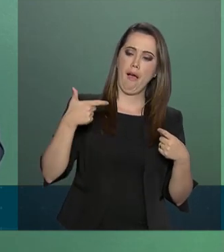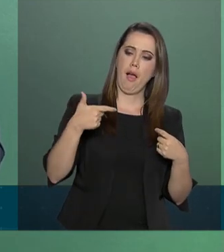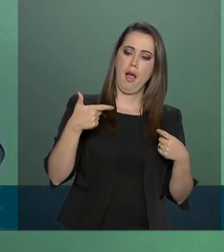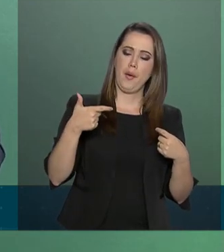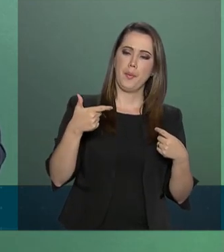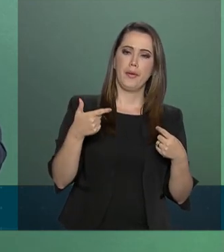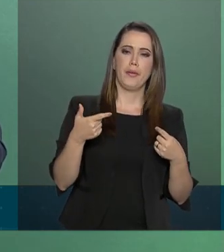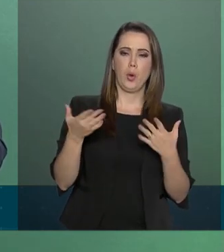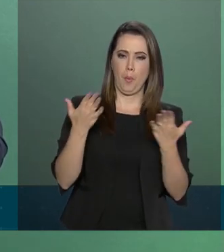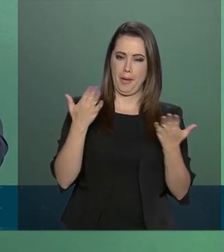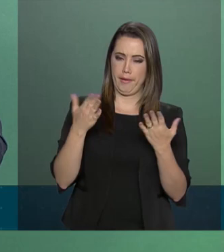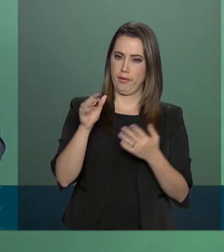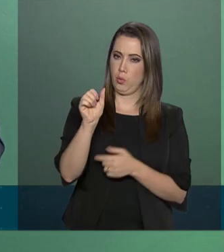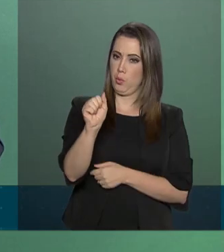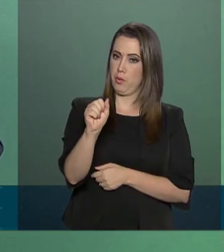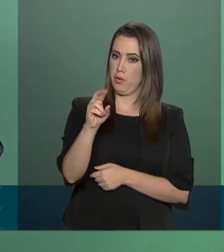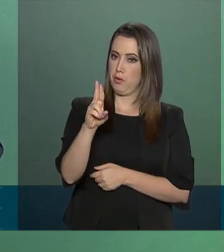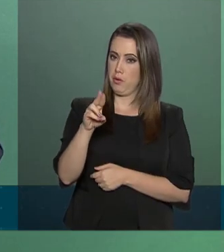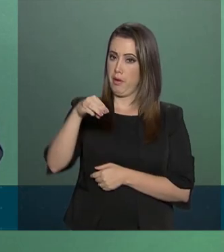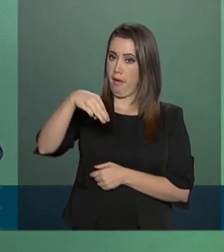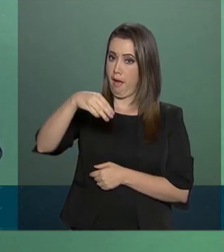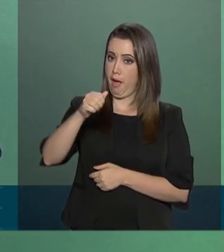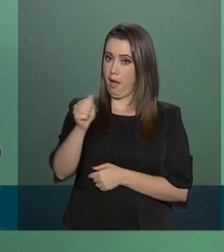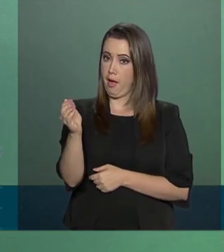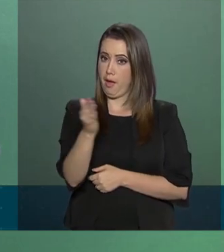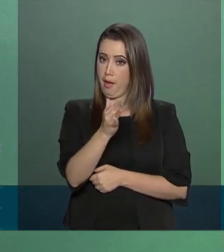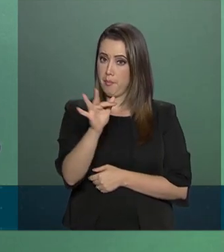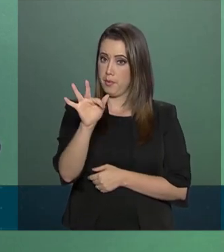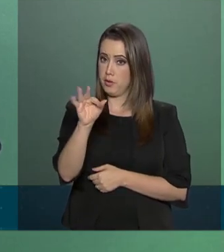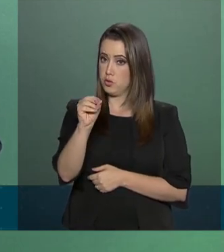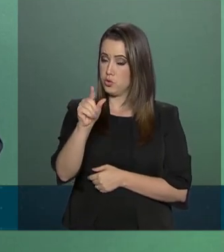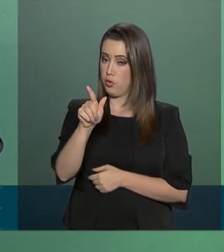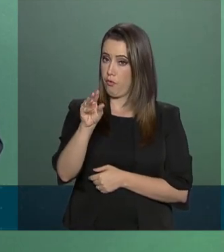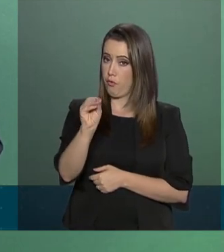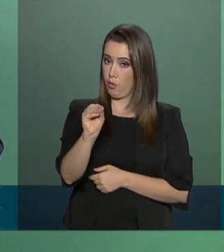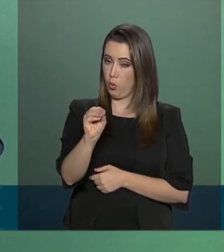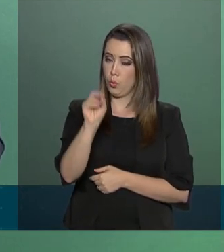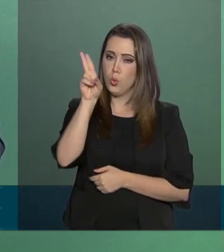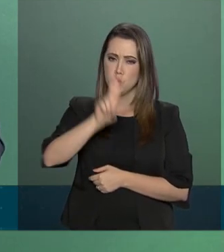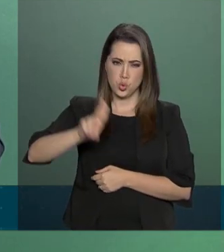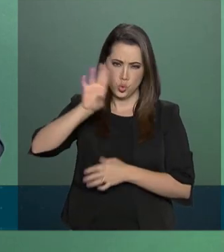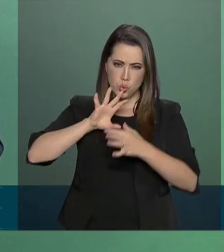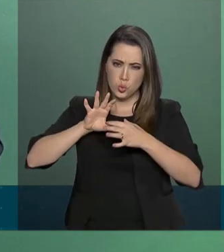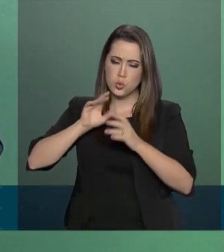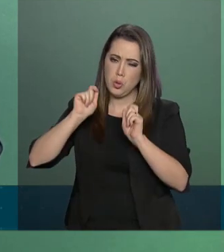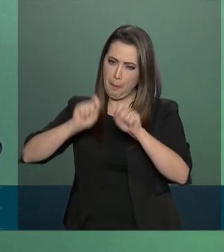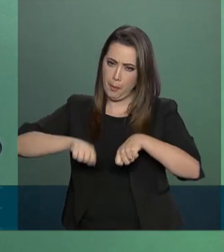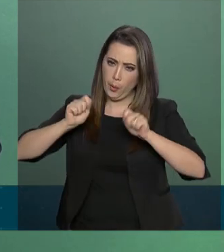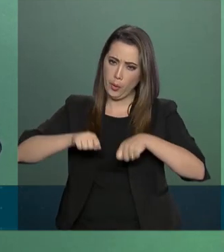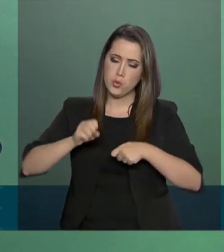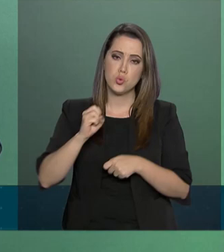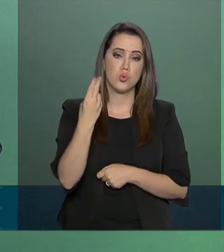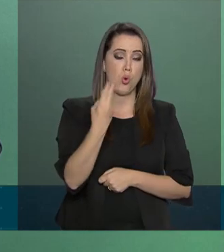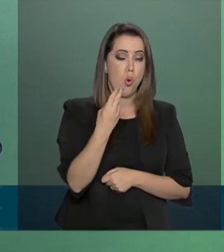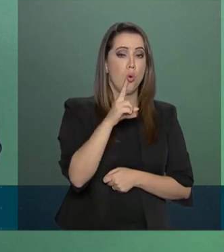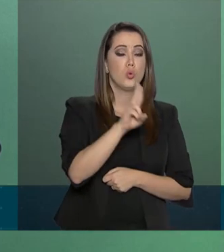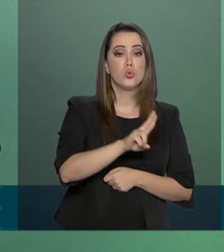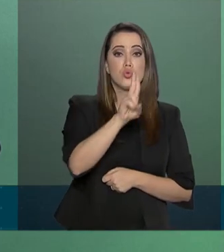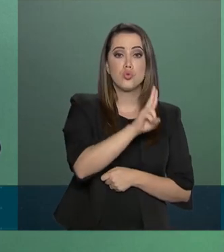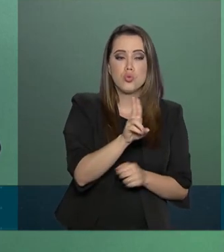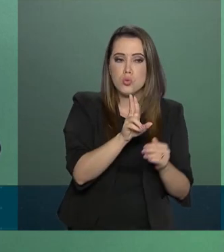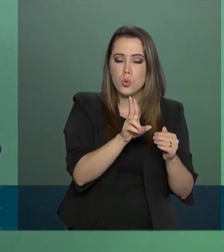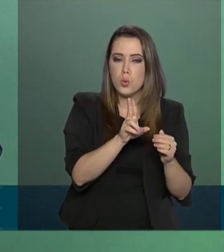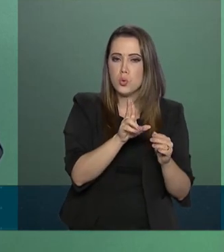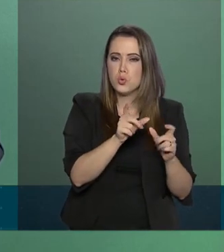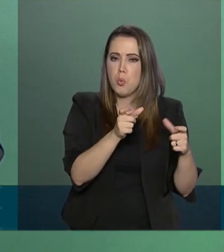de uso permitido quanto de uso restrito. Melhor elucidação dos conceitos de